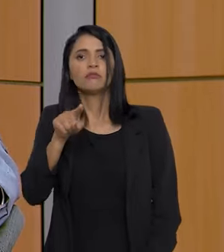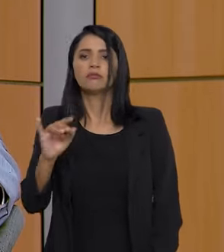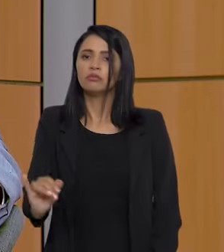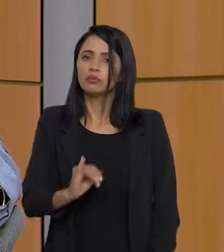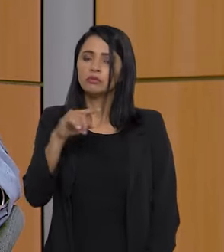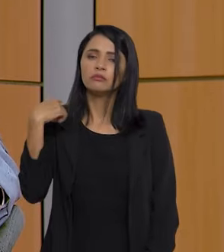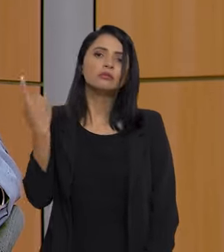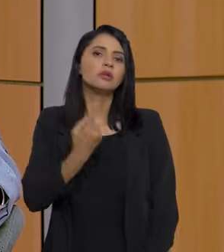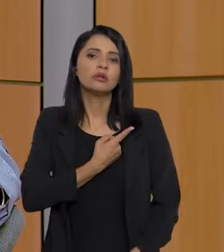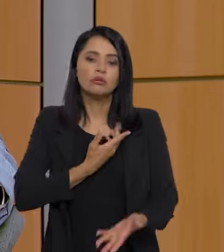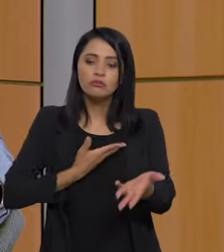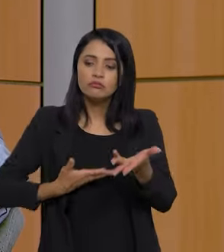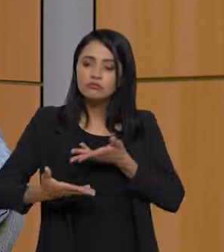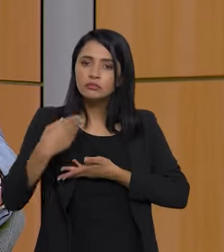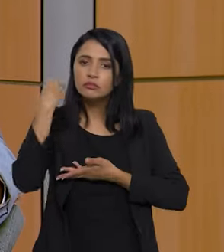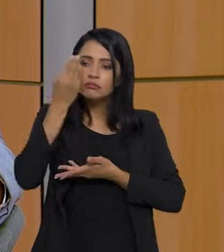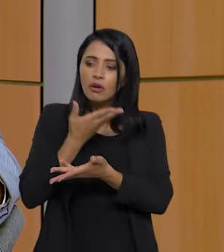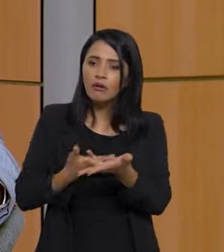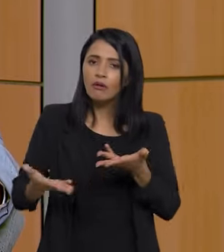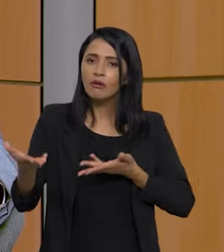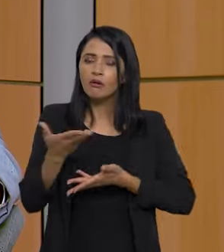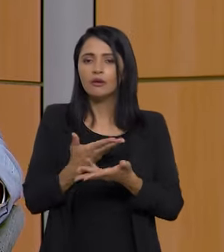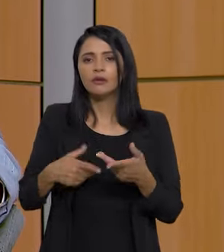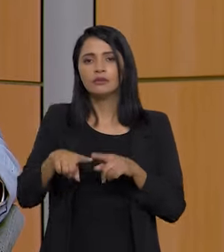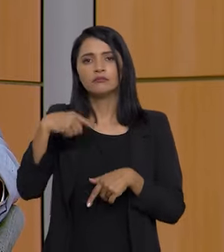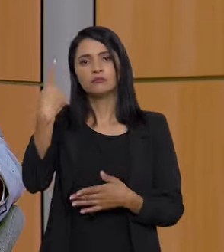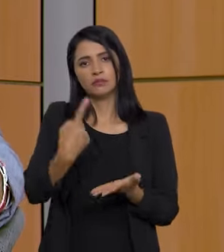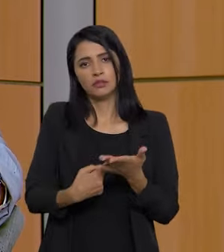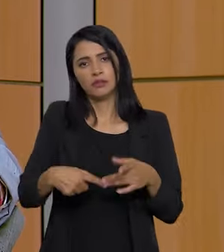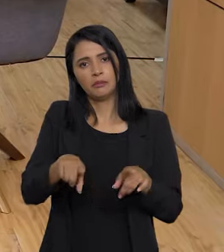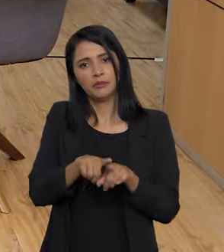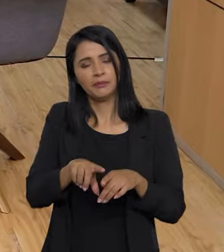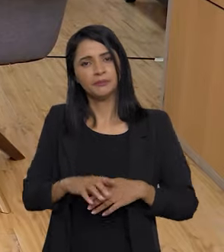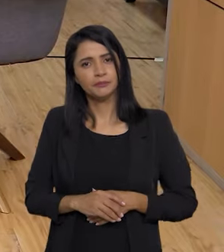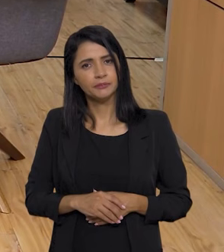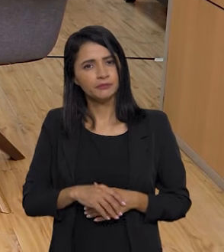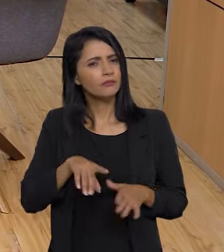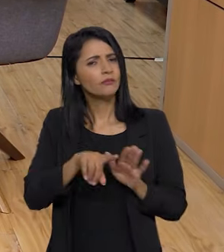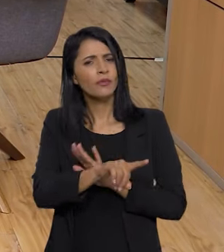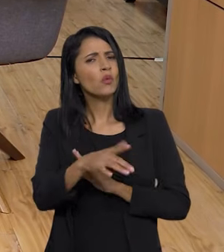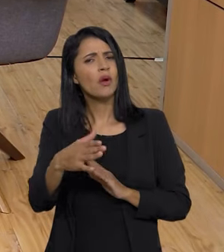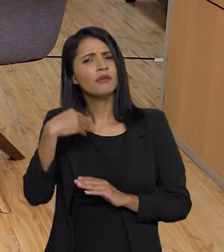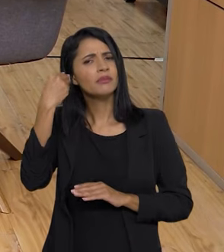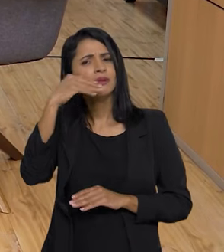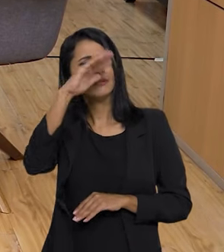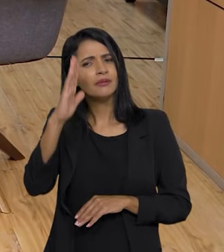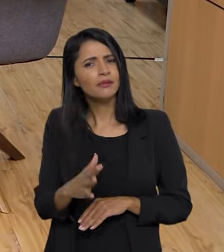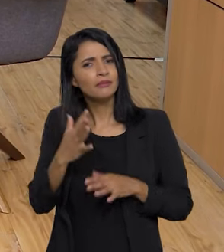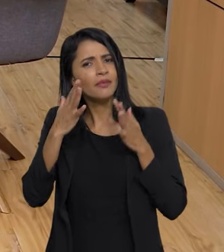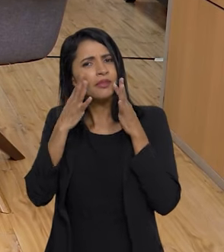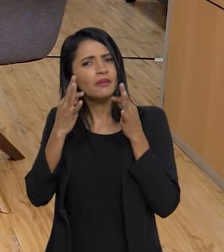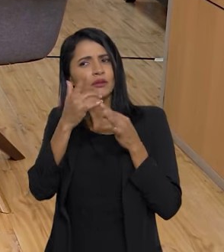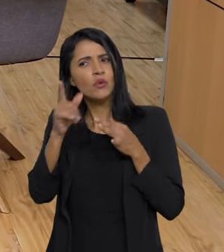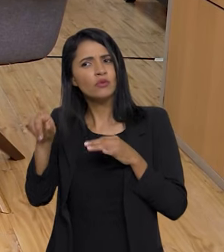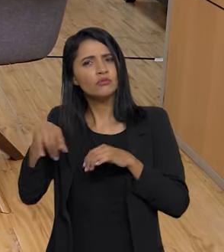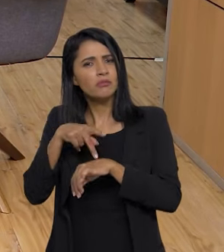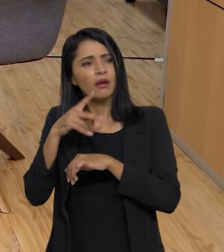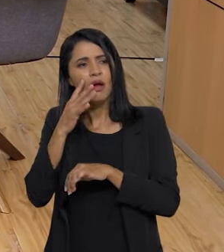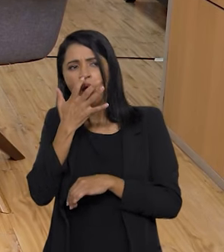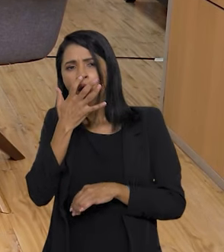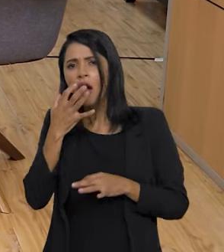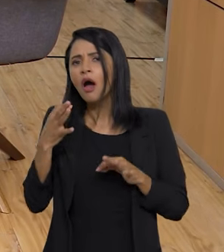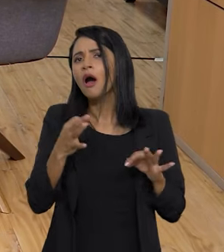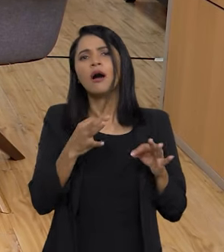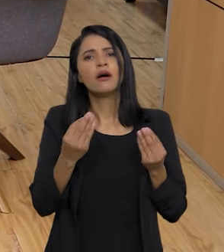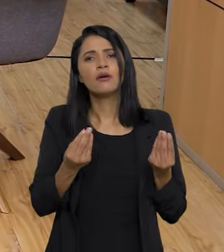importante para a gente fazer essas trocas e esses compromissos. Que experiências brasileiras que têm chamado a atenção de